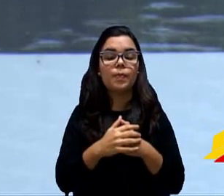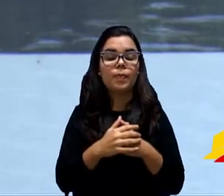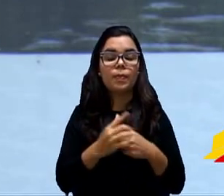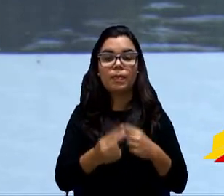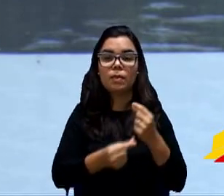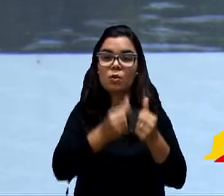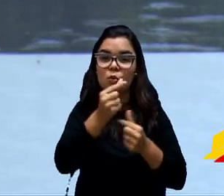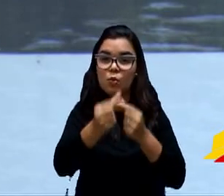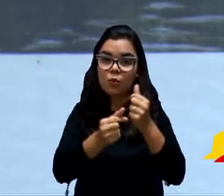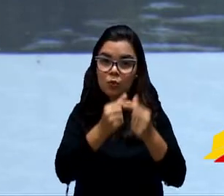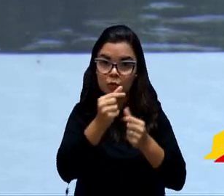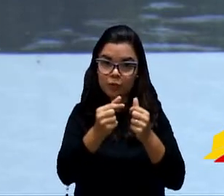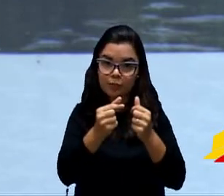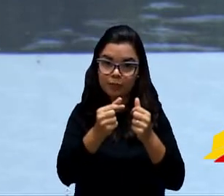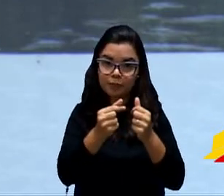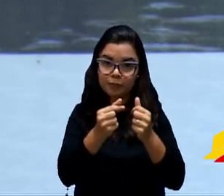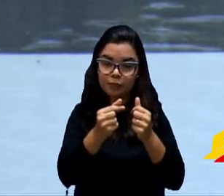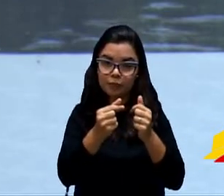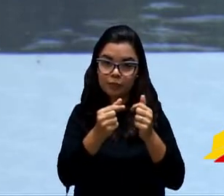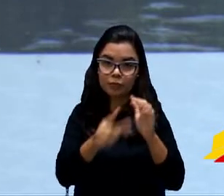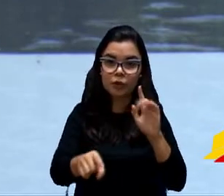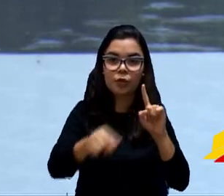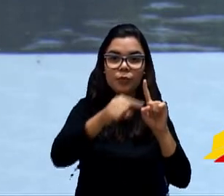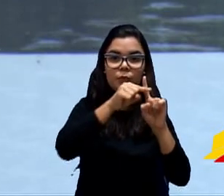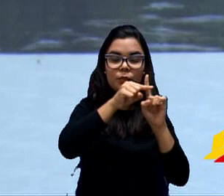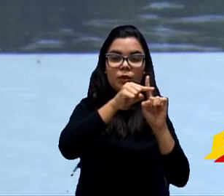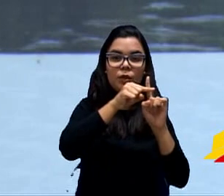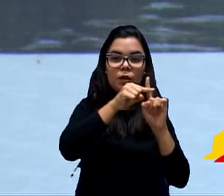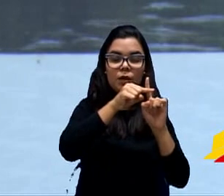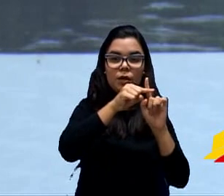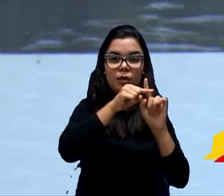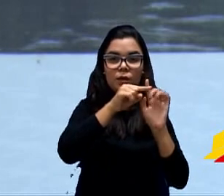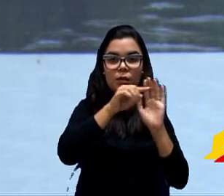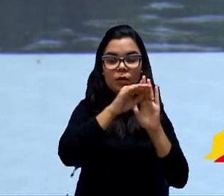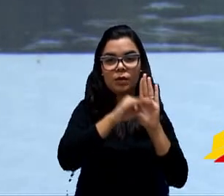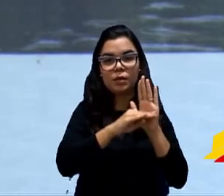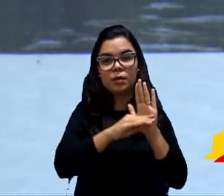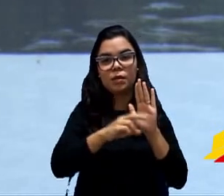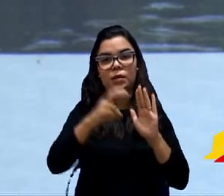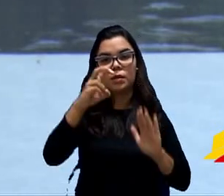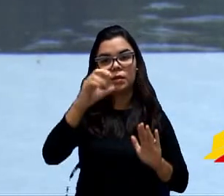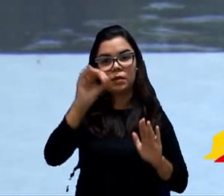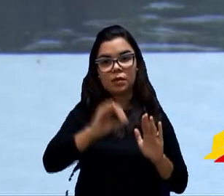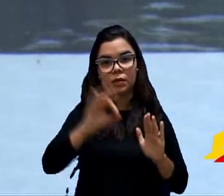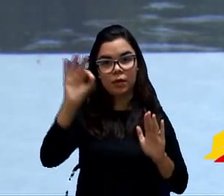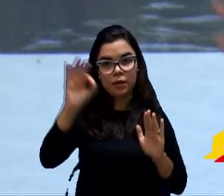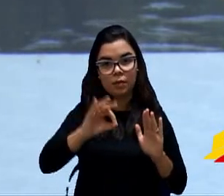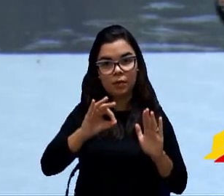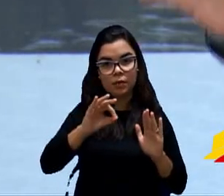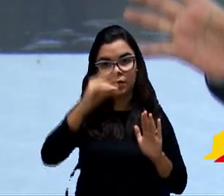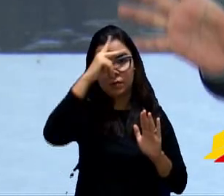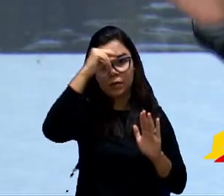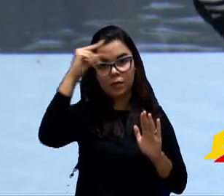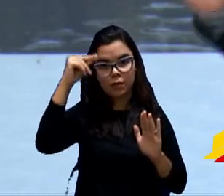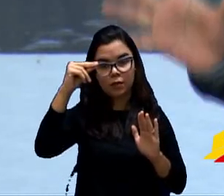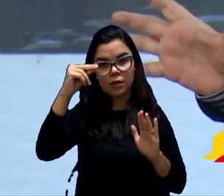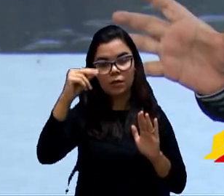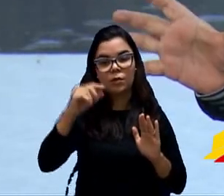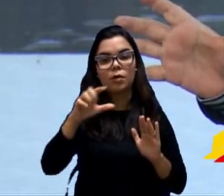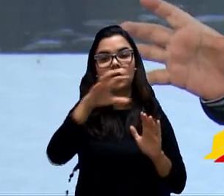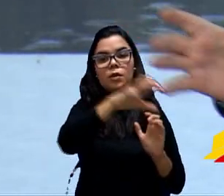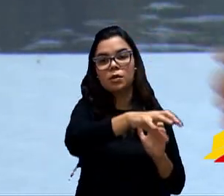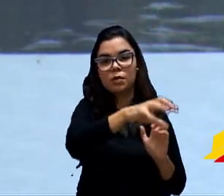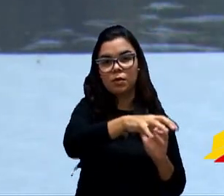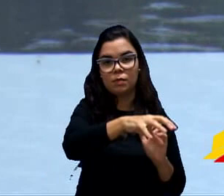individualização se dará 50% município, autarquia, sai, 50%